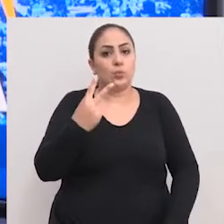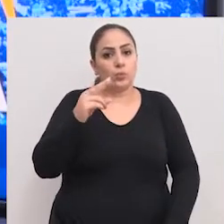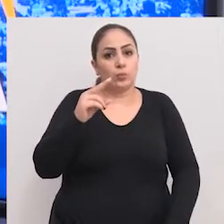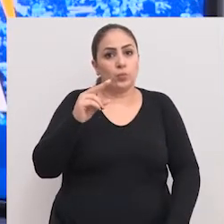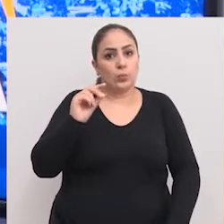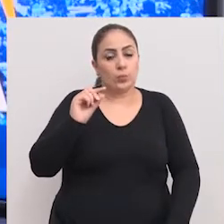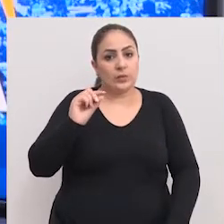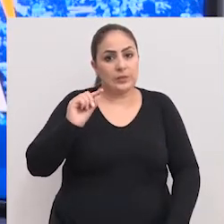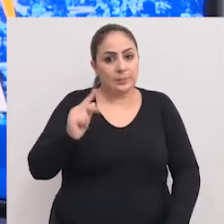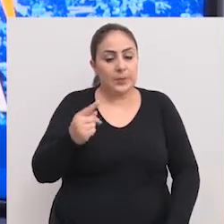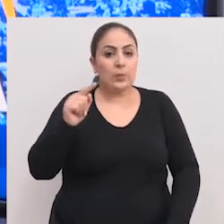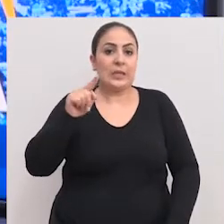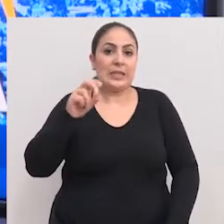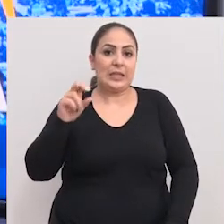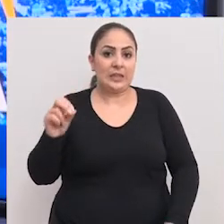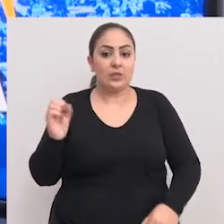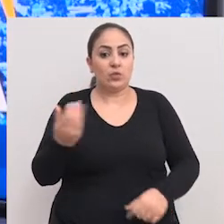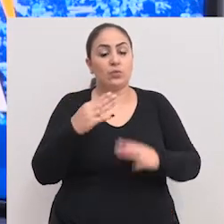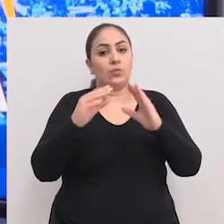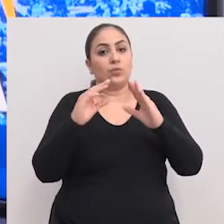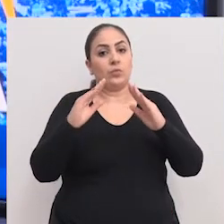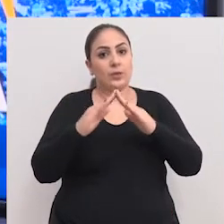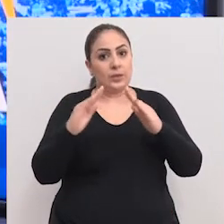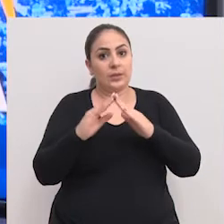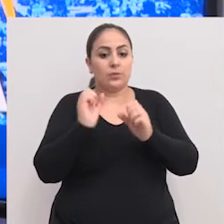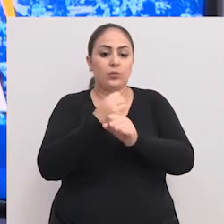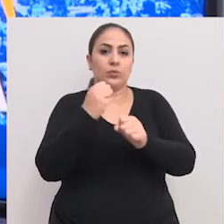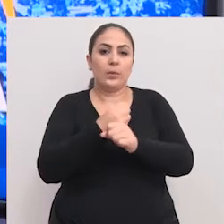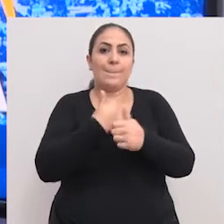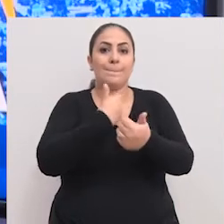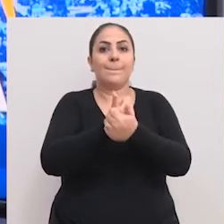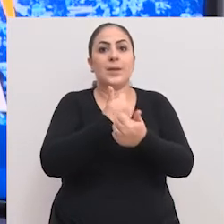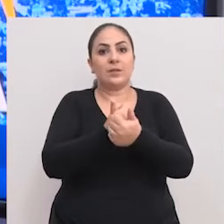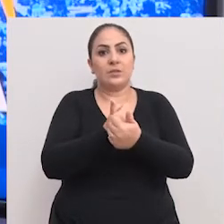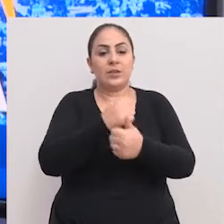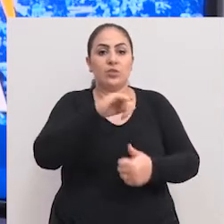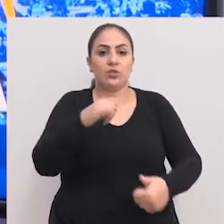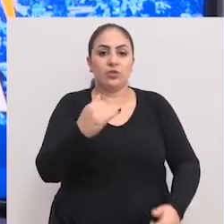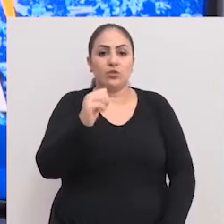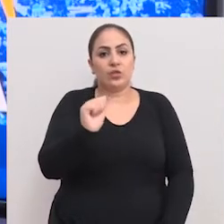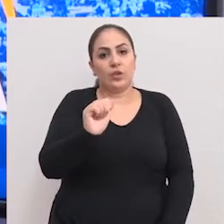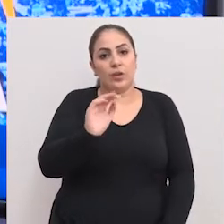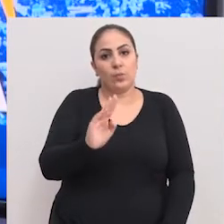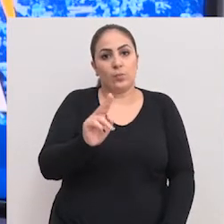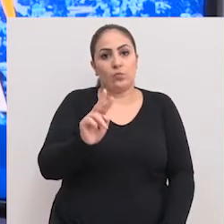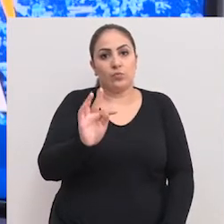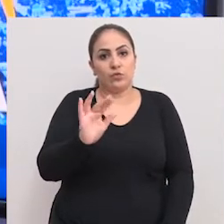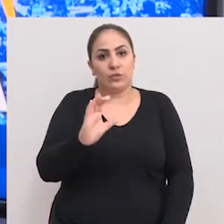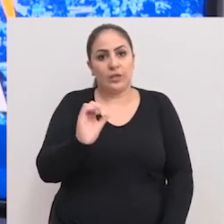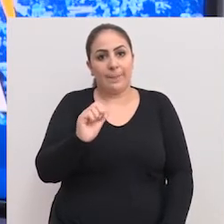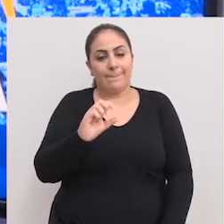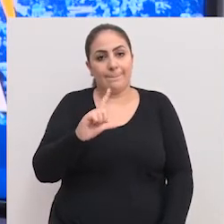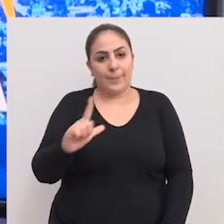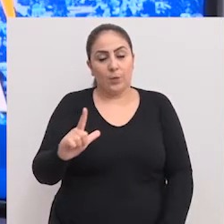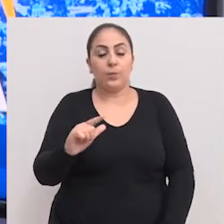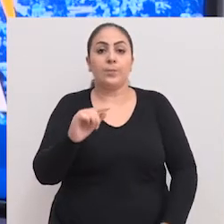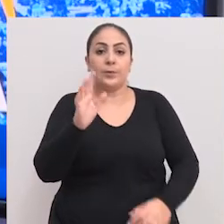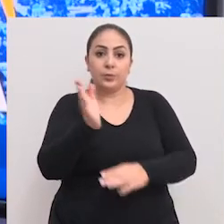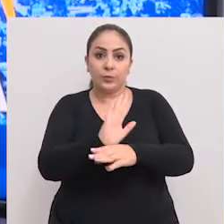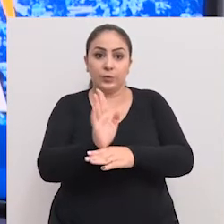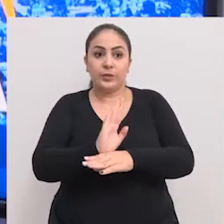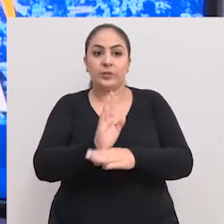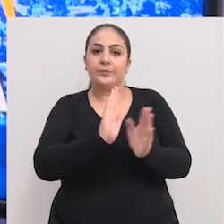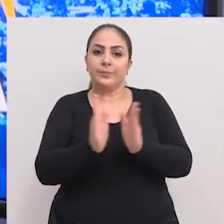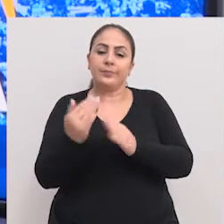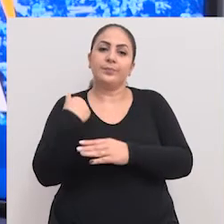cerca de 2.500 novas moradias serão construídas próximas ao Jaboticabau. Este é mais